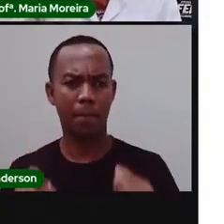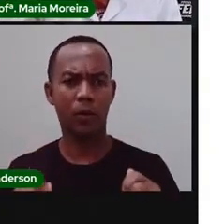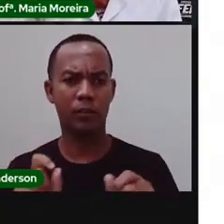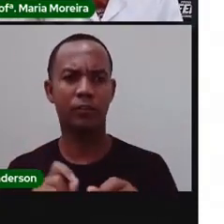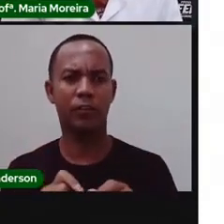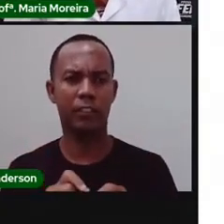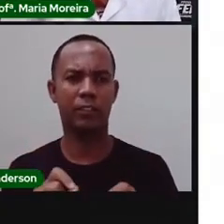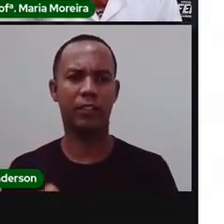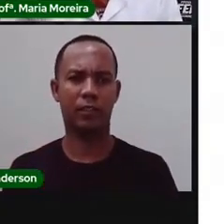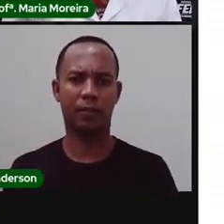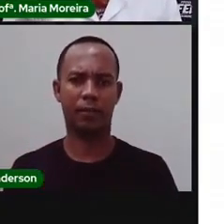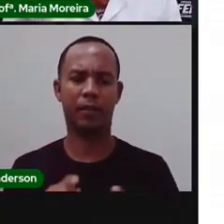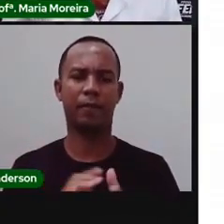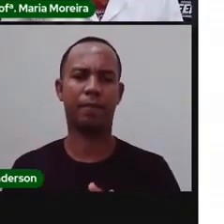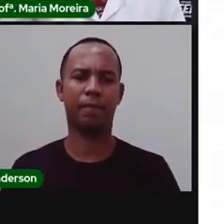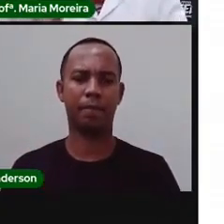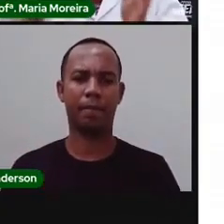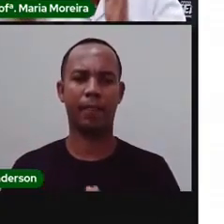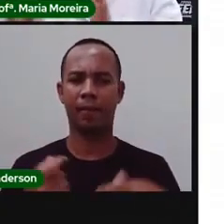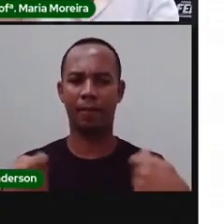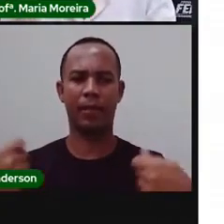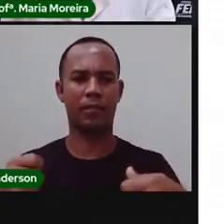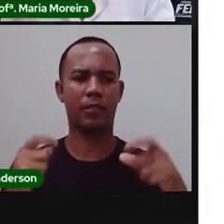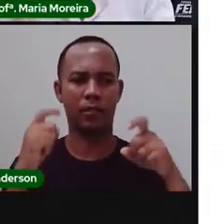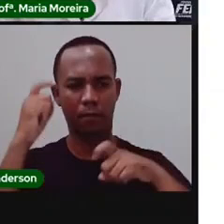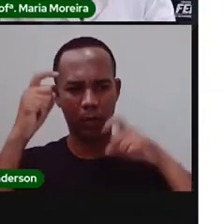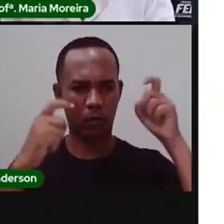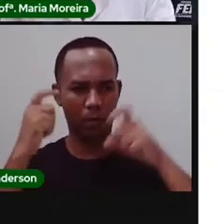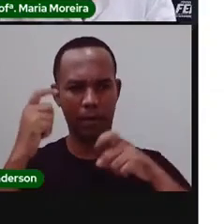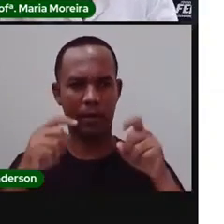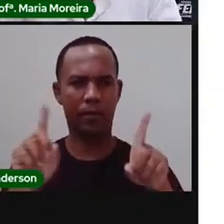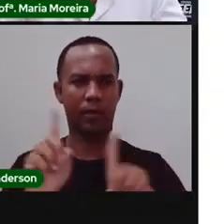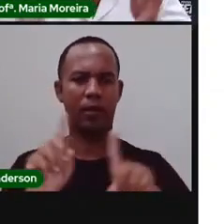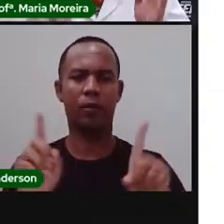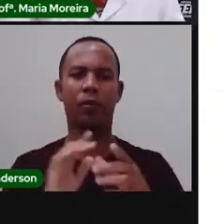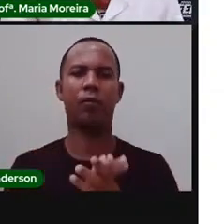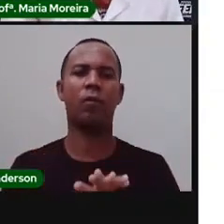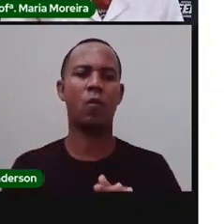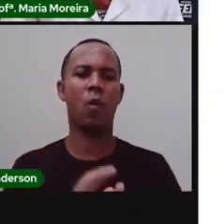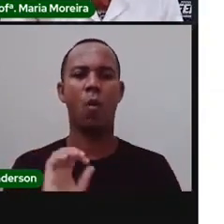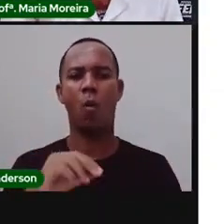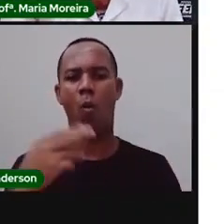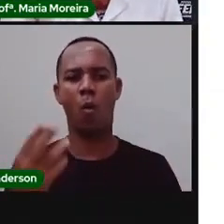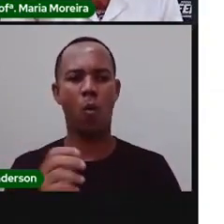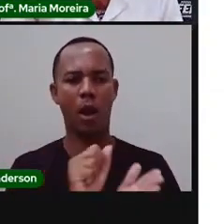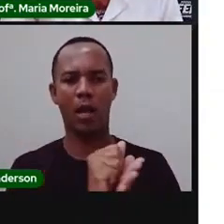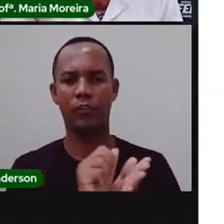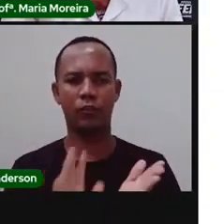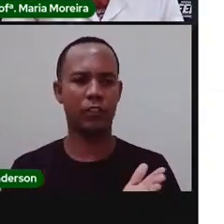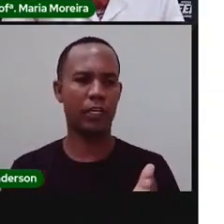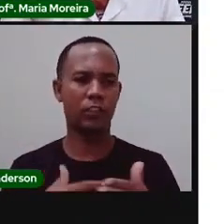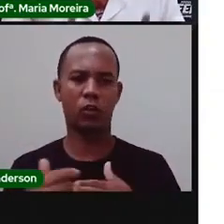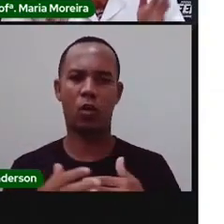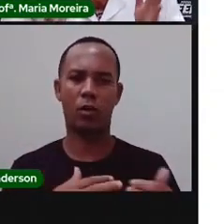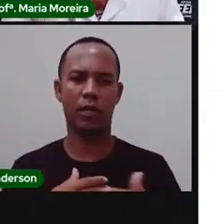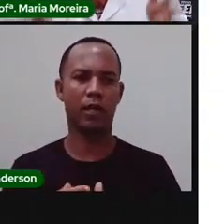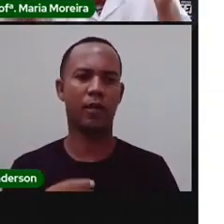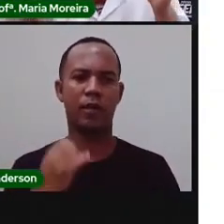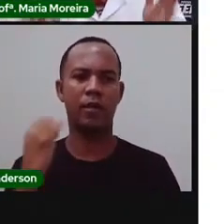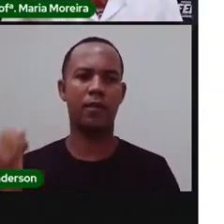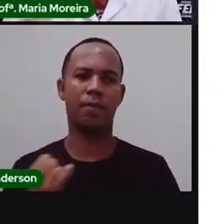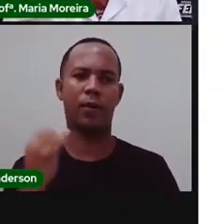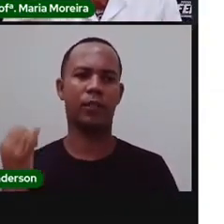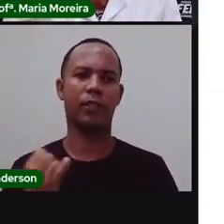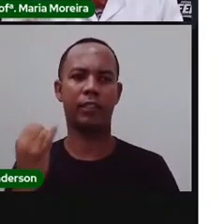certo? Então, não se preocupe. Pode fazer essa atividade ou uma outra atividade com o seu professor. O importante é que você